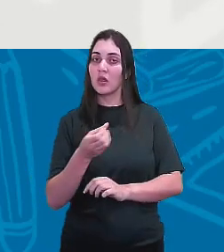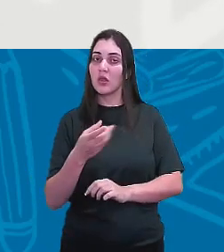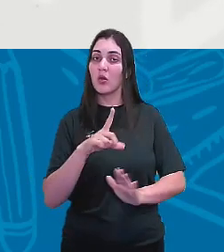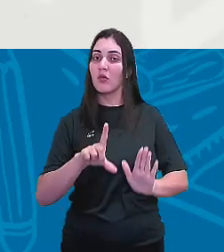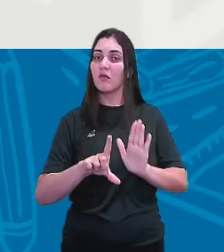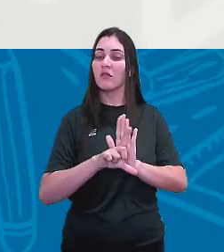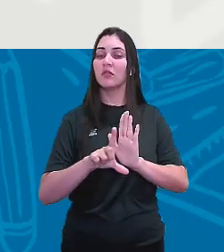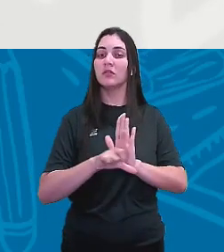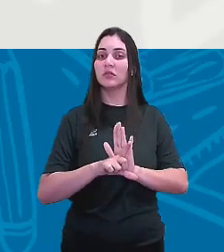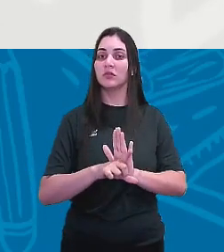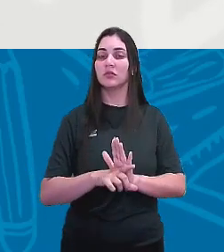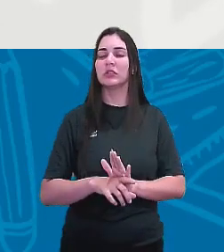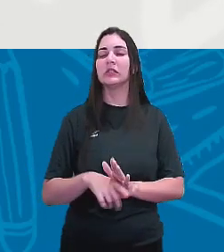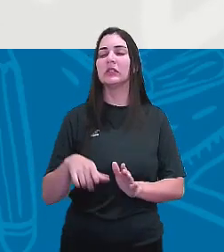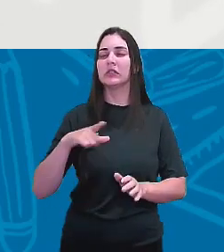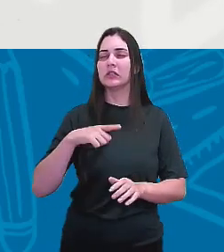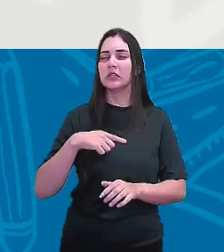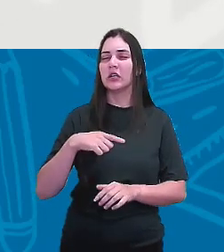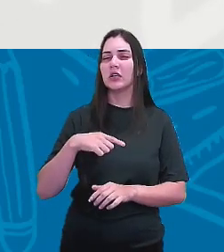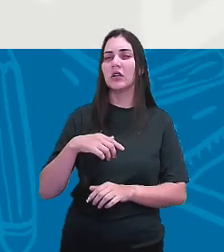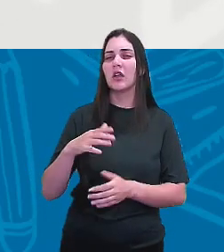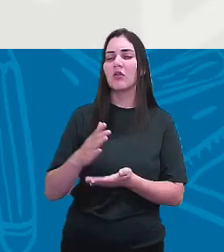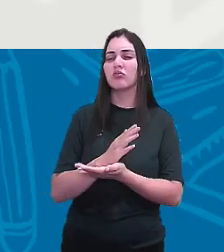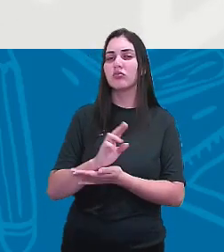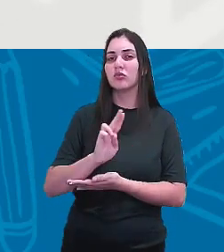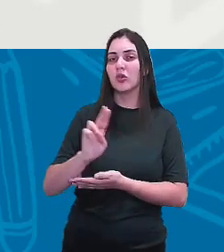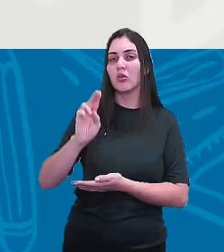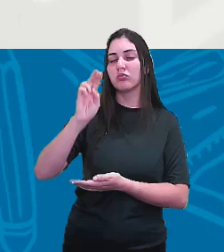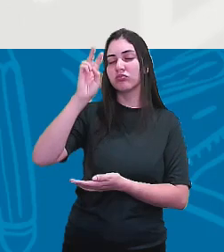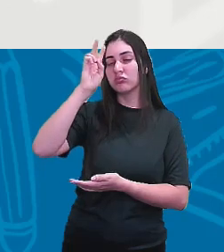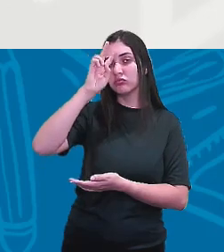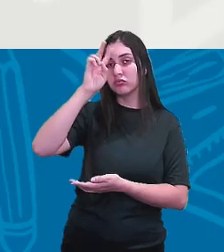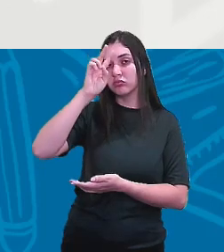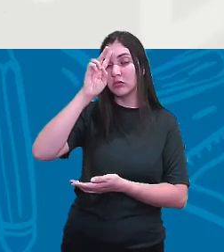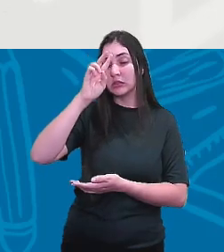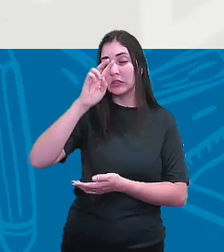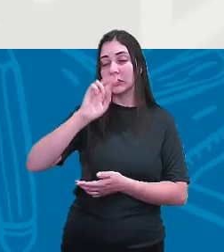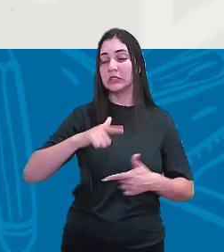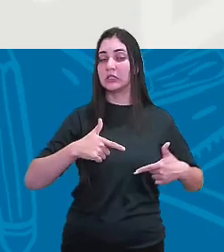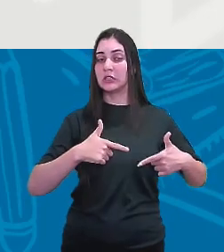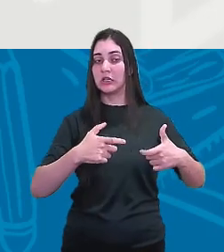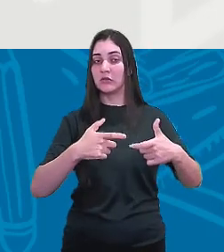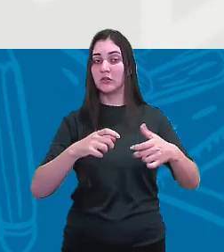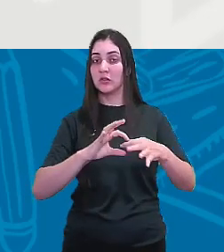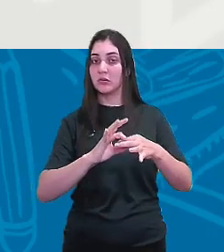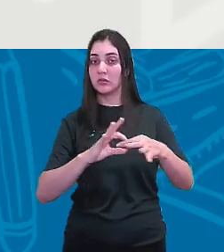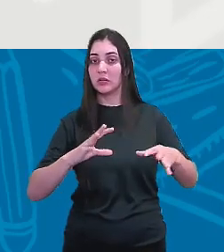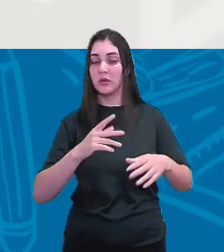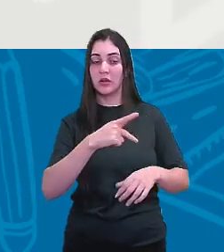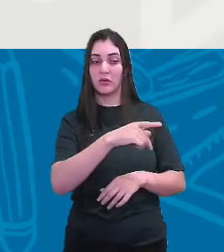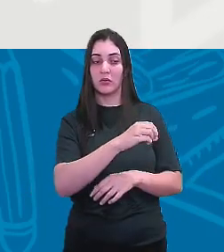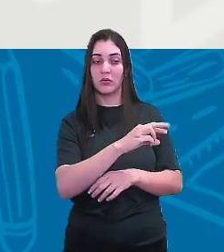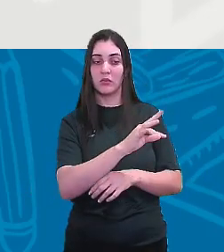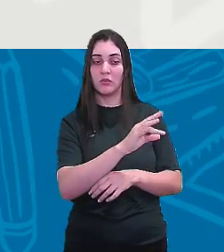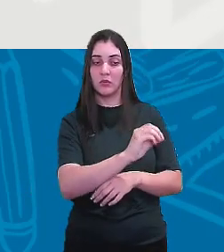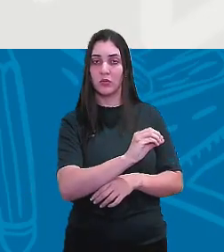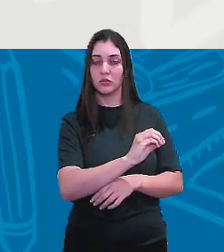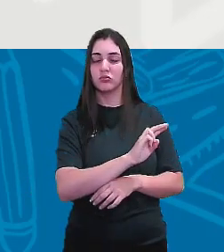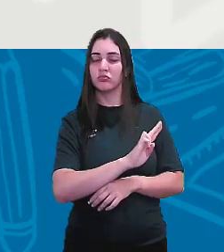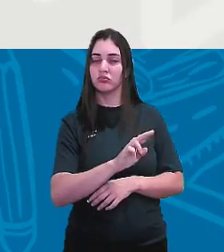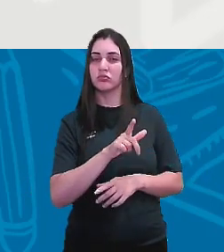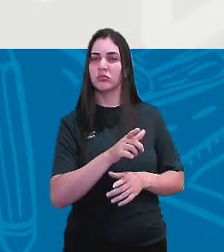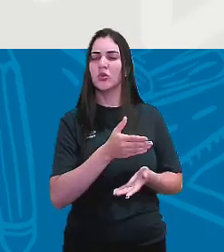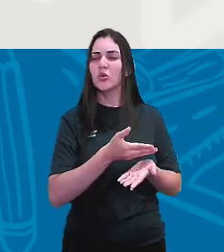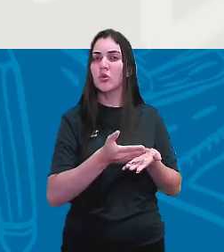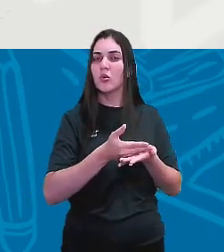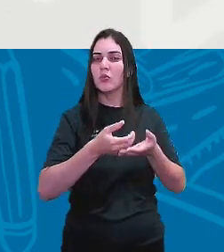por isso que nós, que chamamos, que os historiadores chamam de Revolução Liberal do Porto. Sabe aquilo que eu, lá do início, comecei a